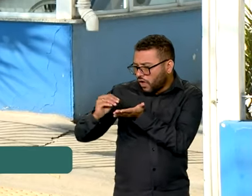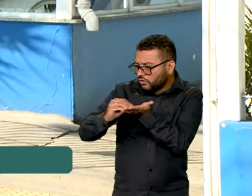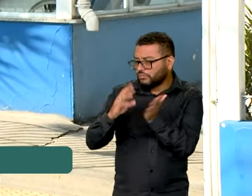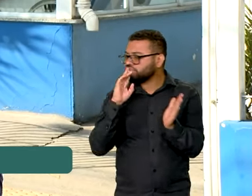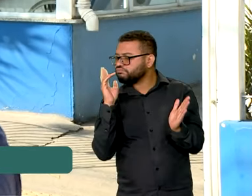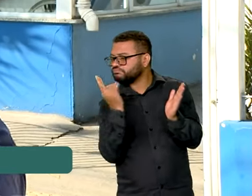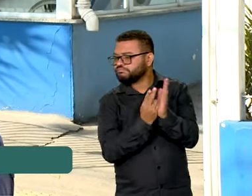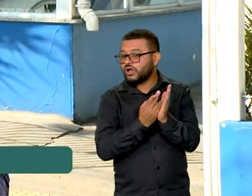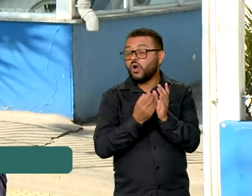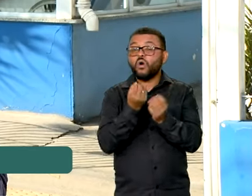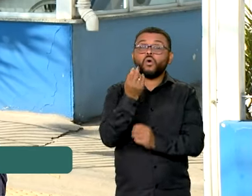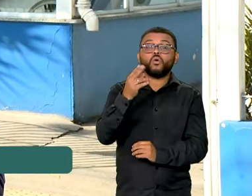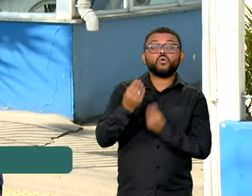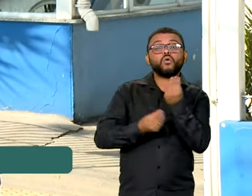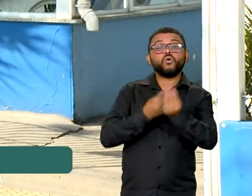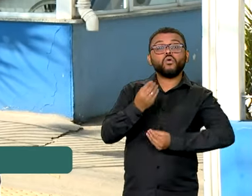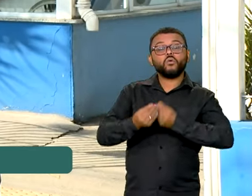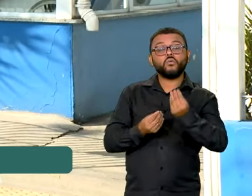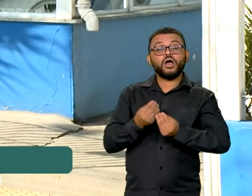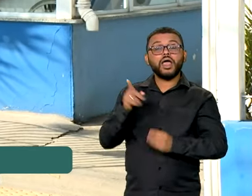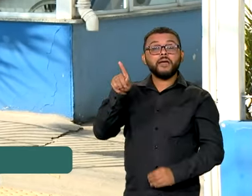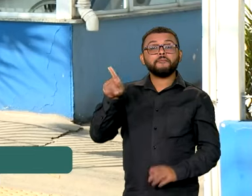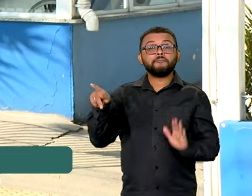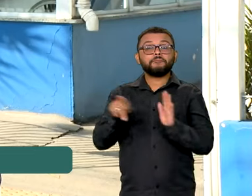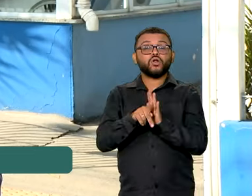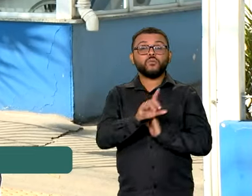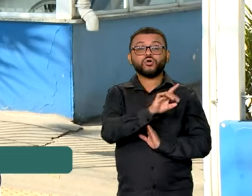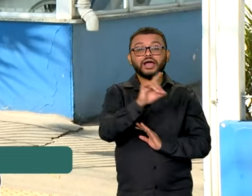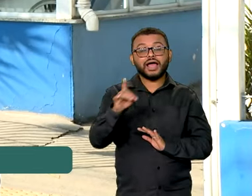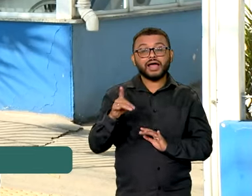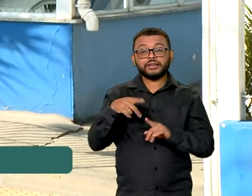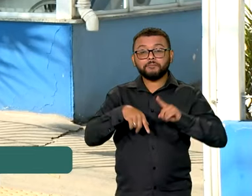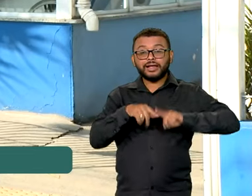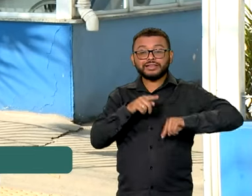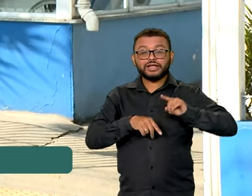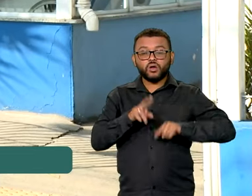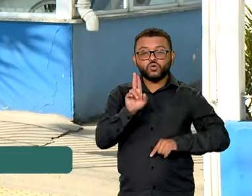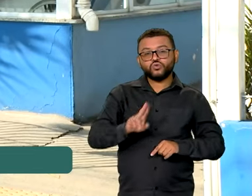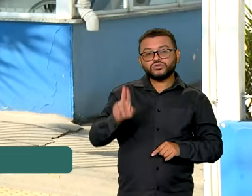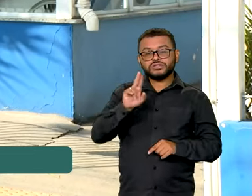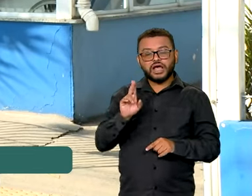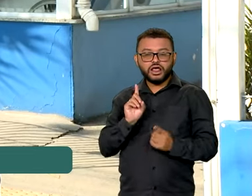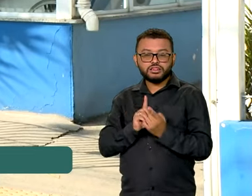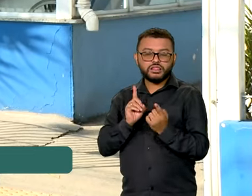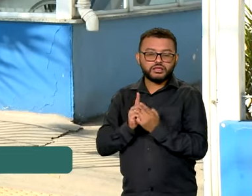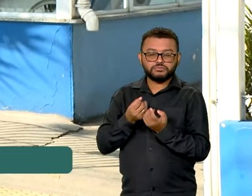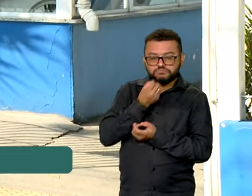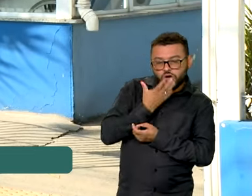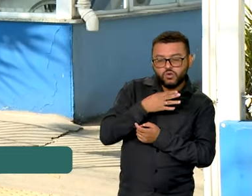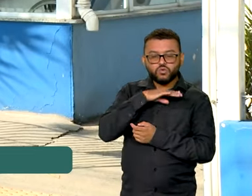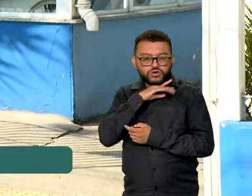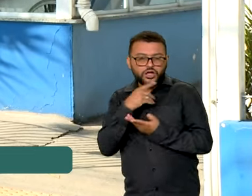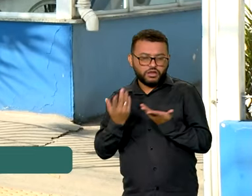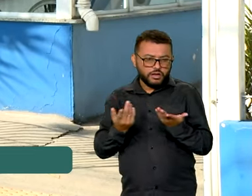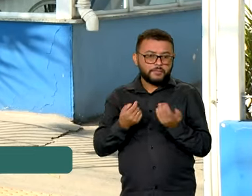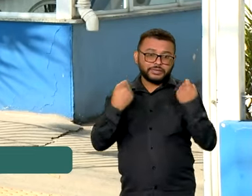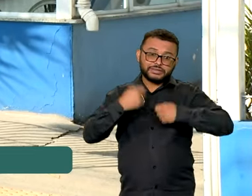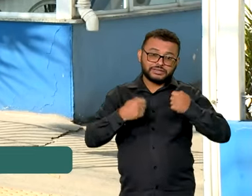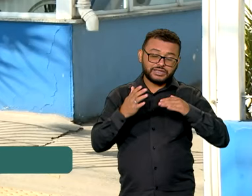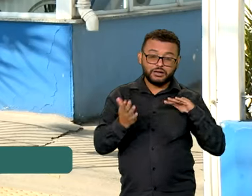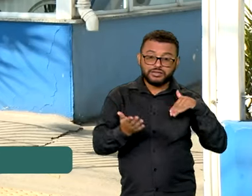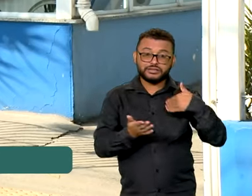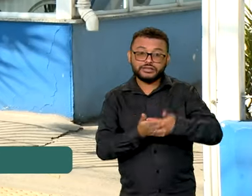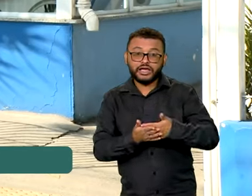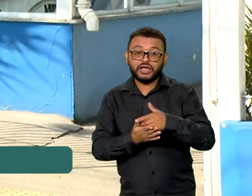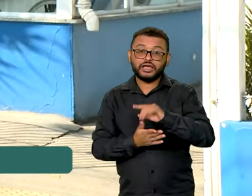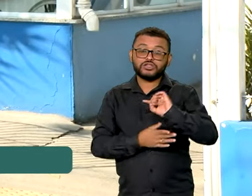também sobre a situação, a condição de cada equipamento usado nos atendimentos. O prazo para participar dessa pesquisa